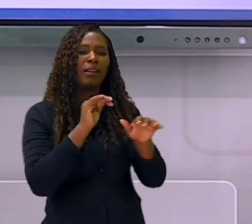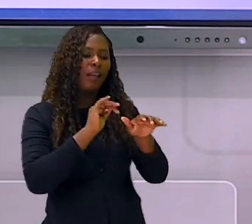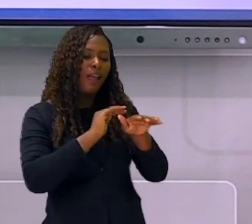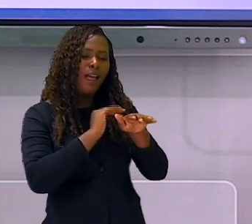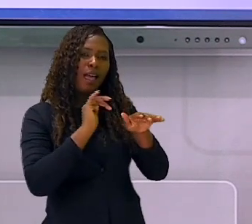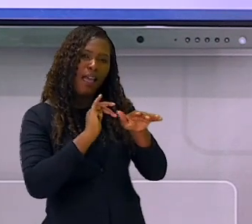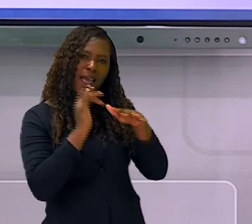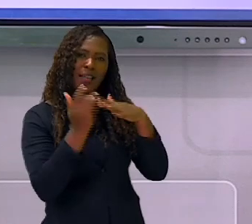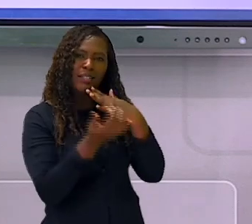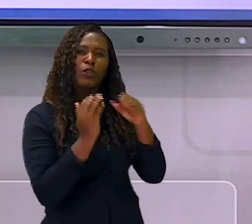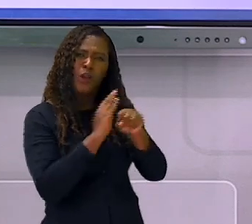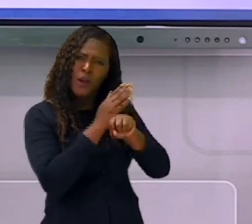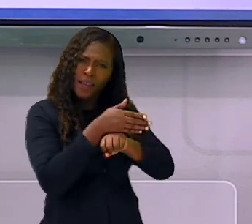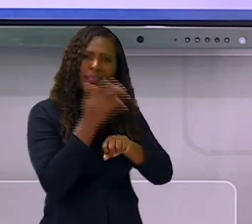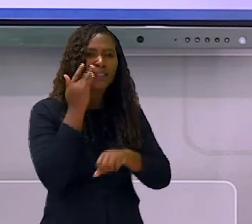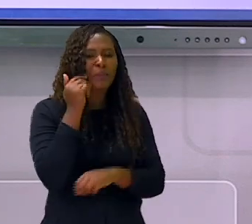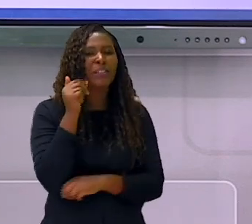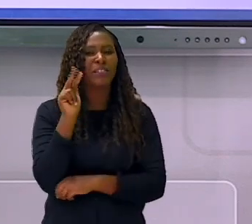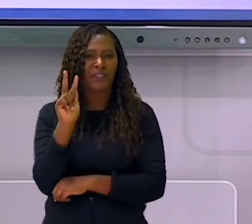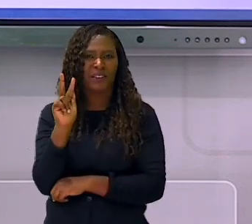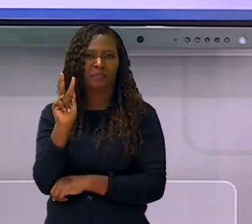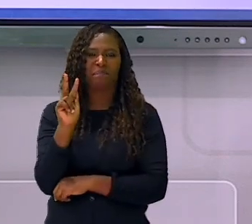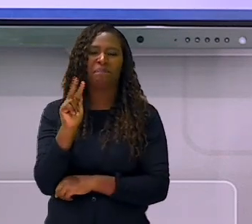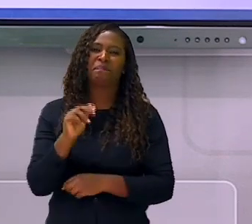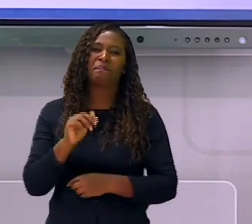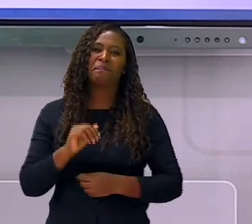acesse nossas redes sociais SMEDGV.